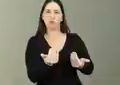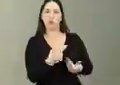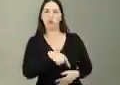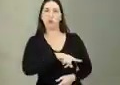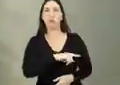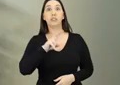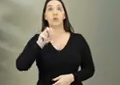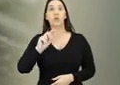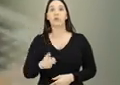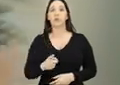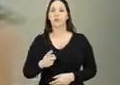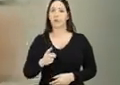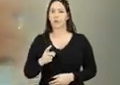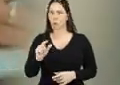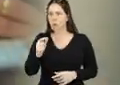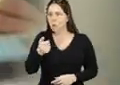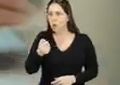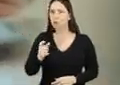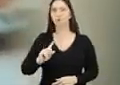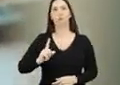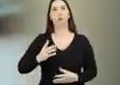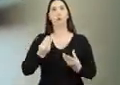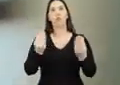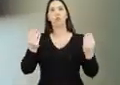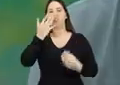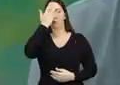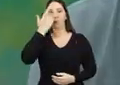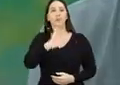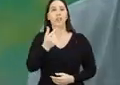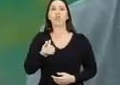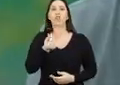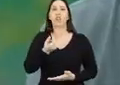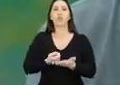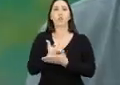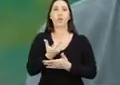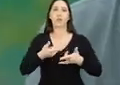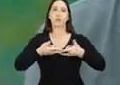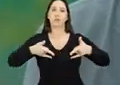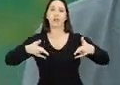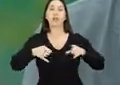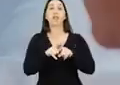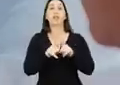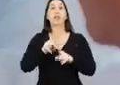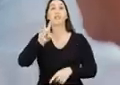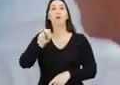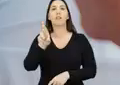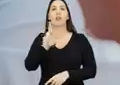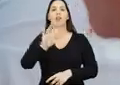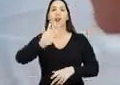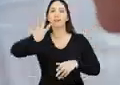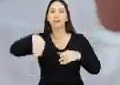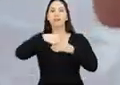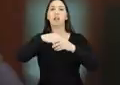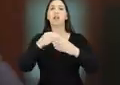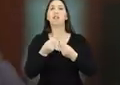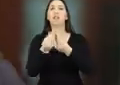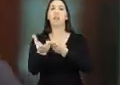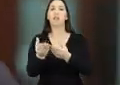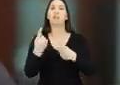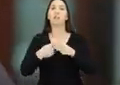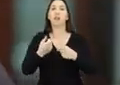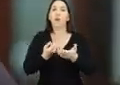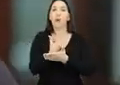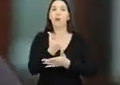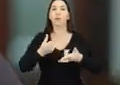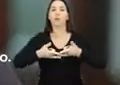mil no estado, hein, gente? Não é pouca gente. Nós também vamos adicionar um valor de 50 reais para ela comprar um kit de higiene que envolve o